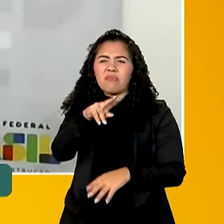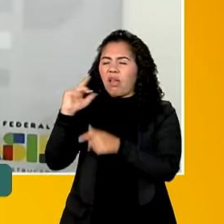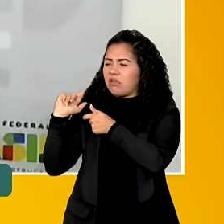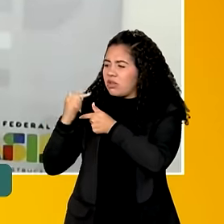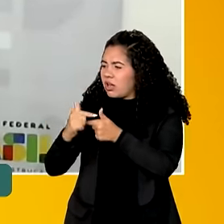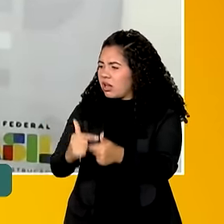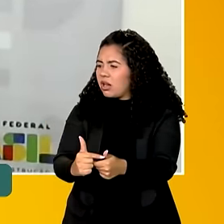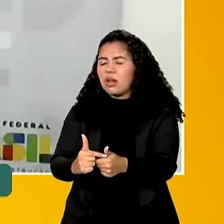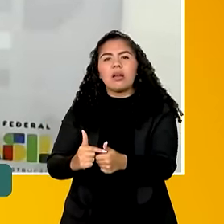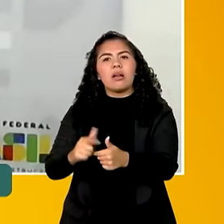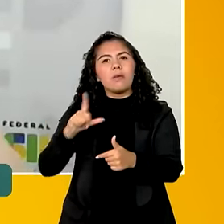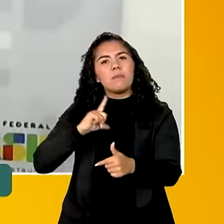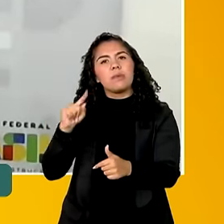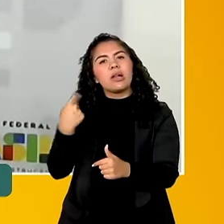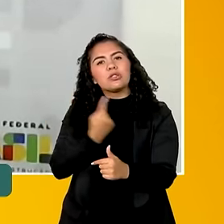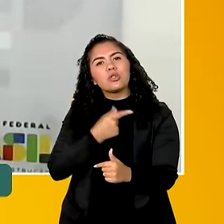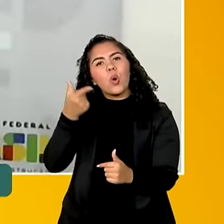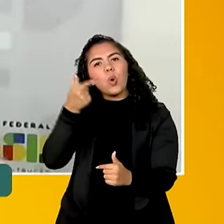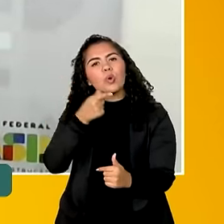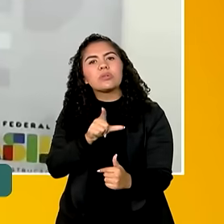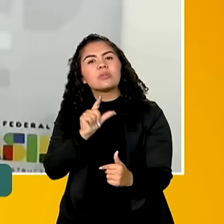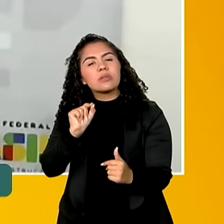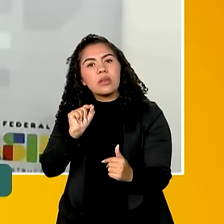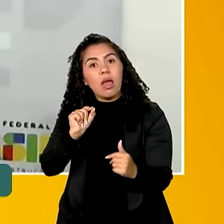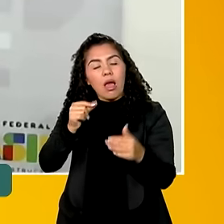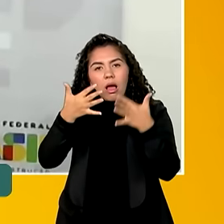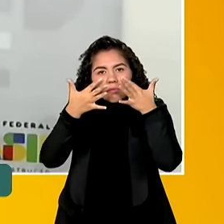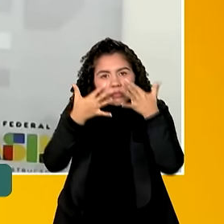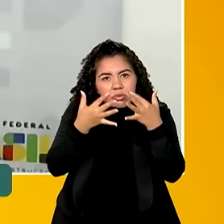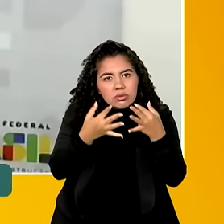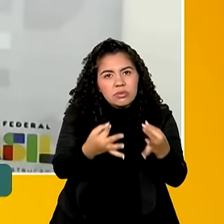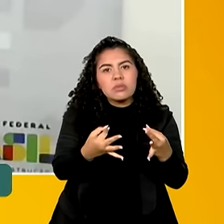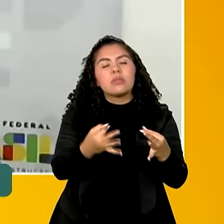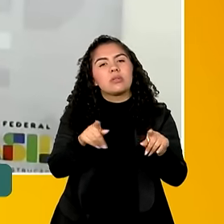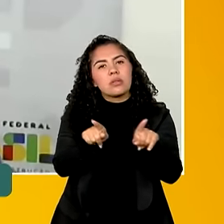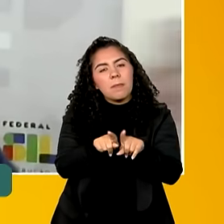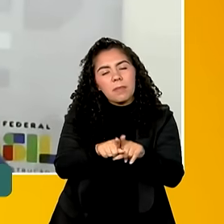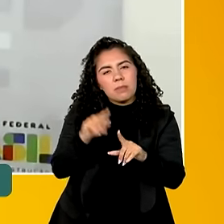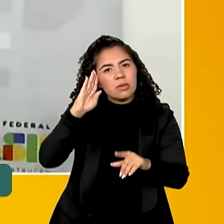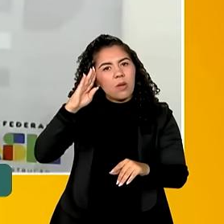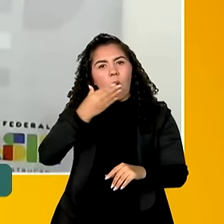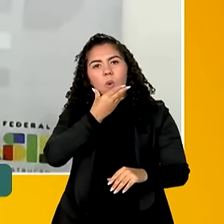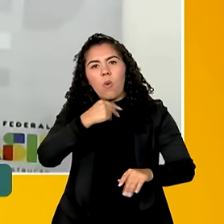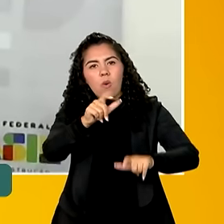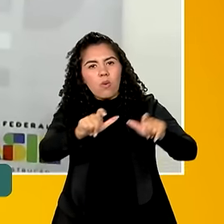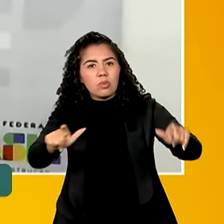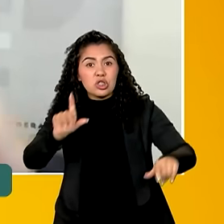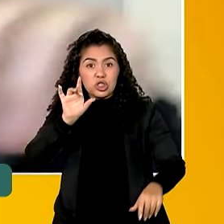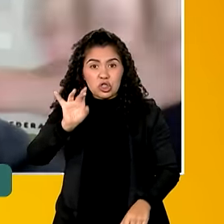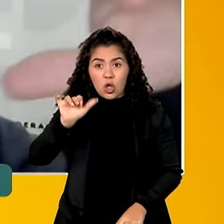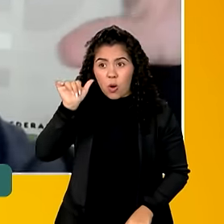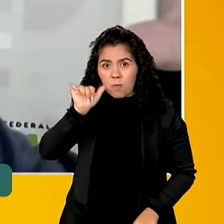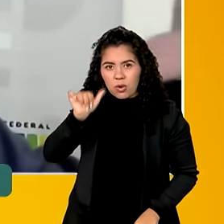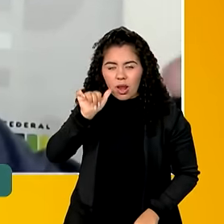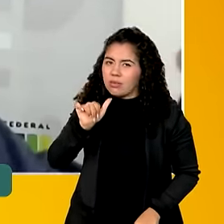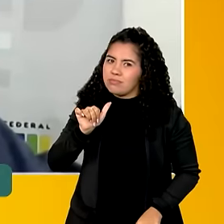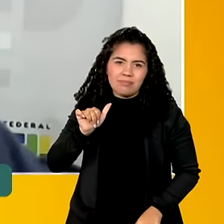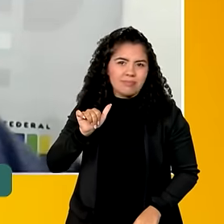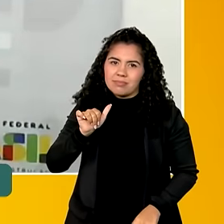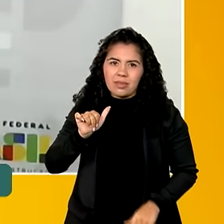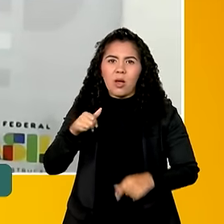afetiva para aproximar o contato do cuidado entre homens. O cuidado não pode ser só das mulheres, as mulheres são